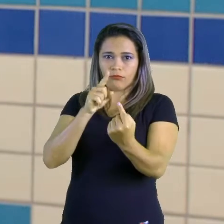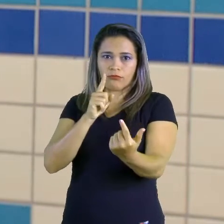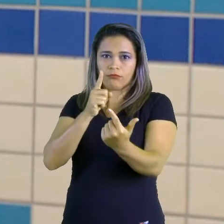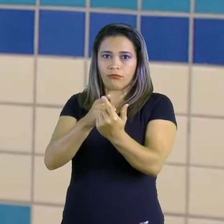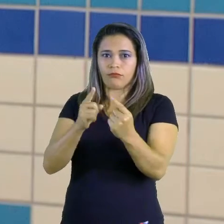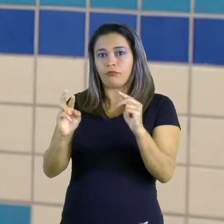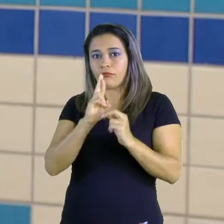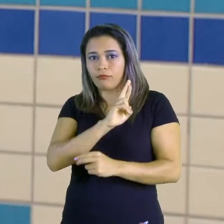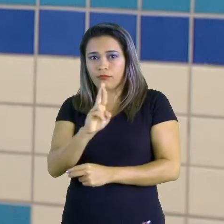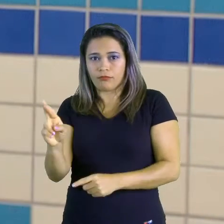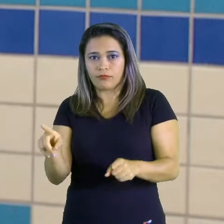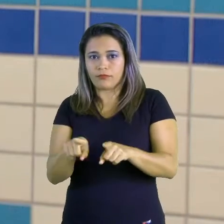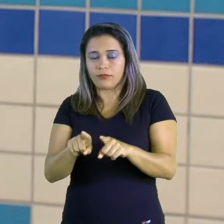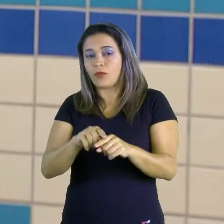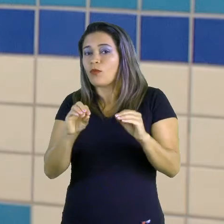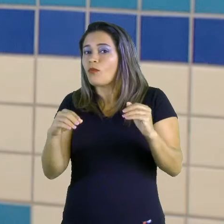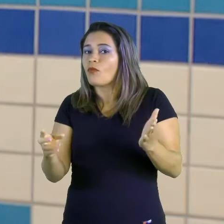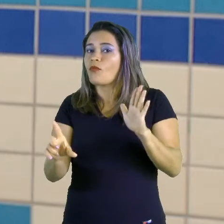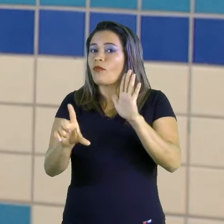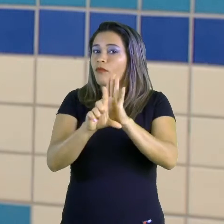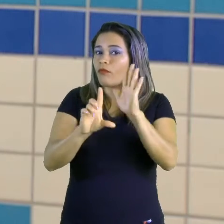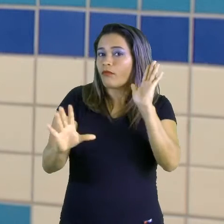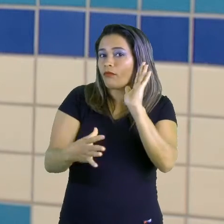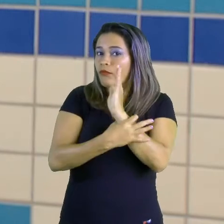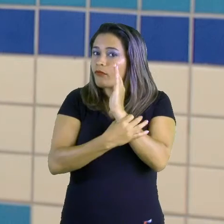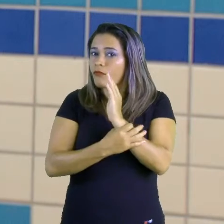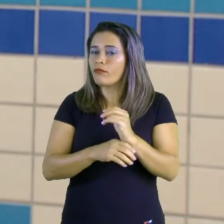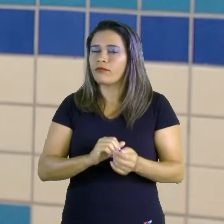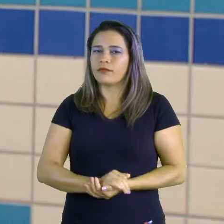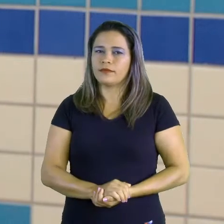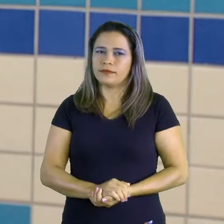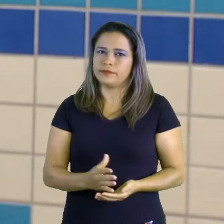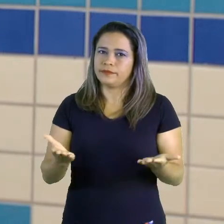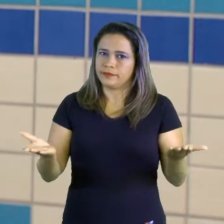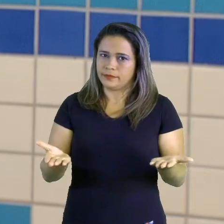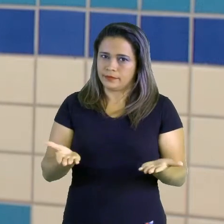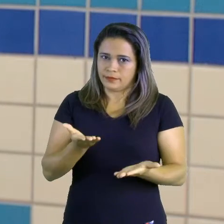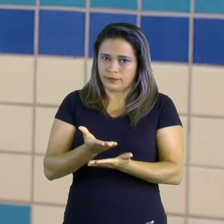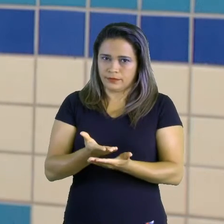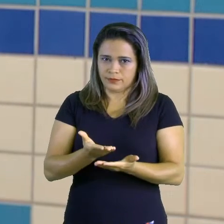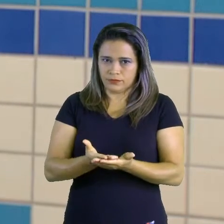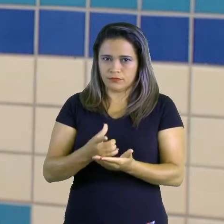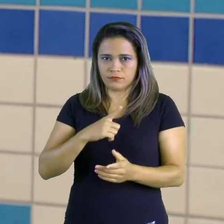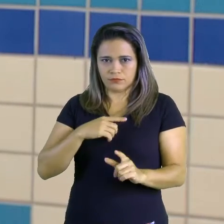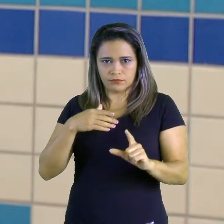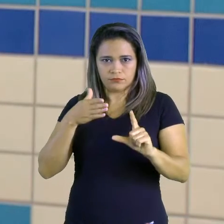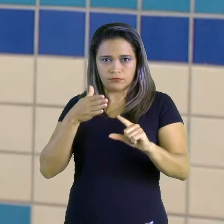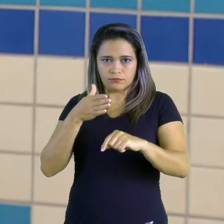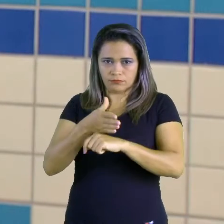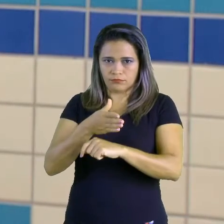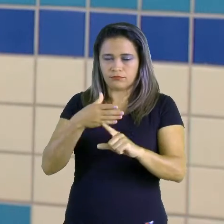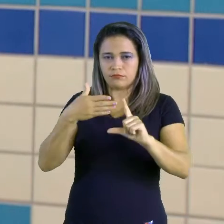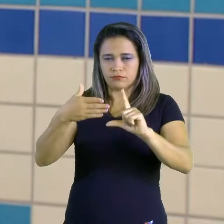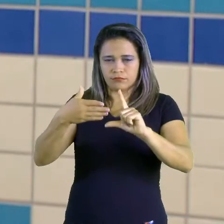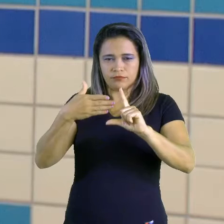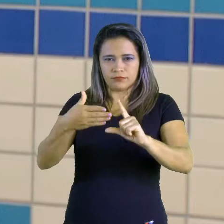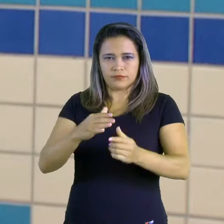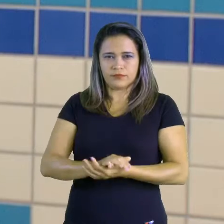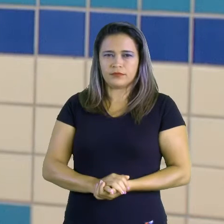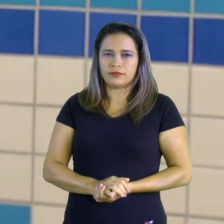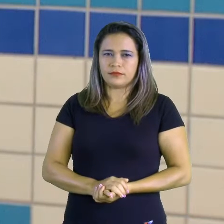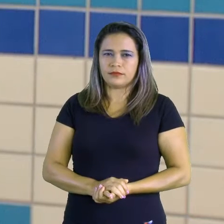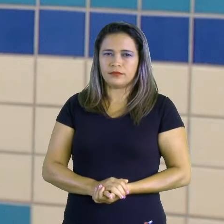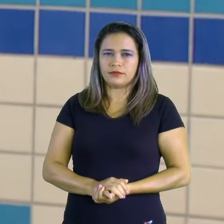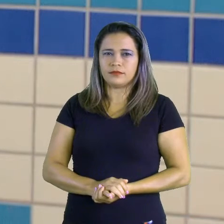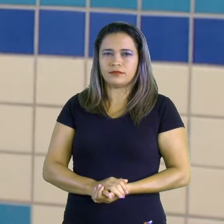-las, qual legislação protege. Essa aula, conforme disponível no portal Palmas Homeschool, no endereço